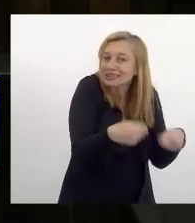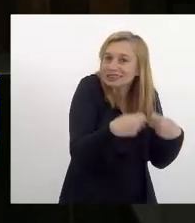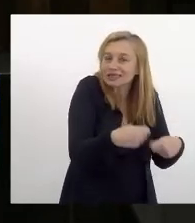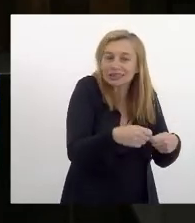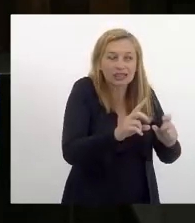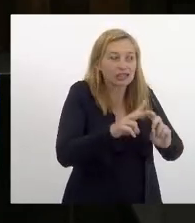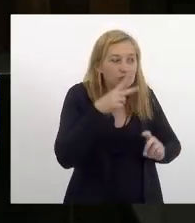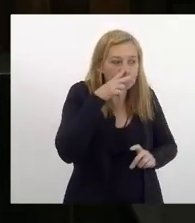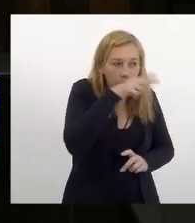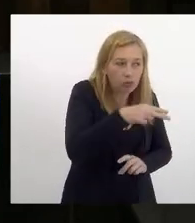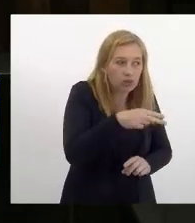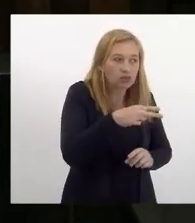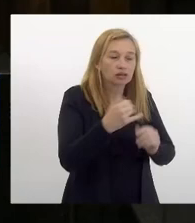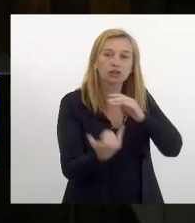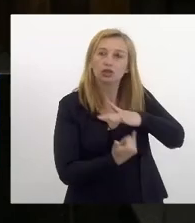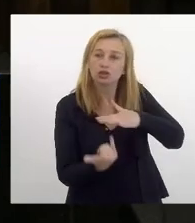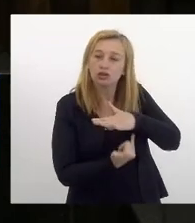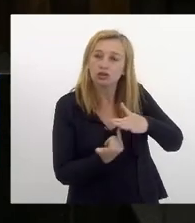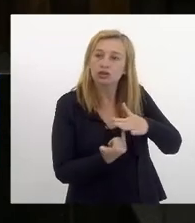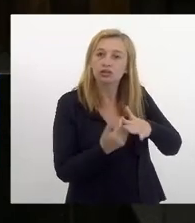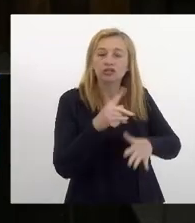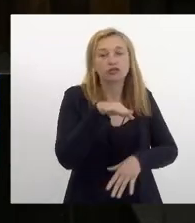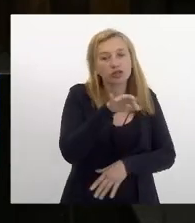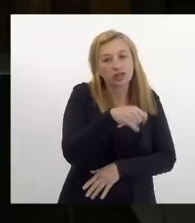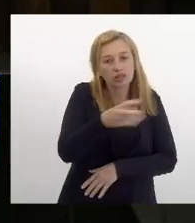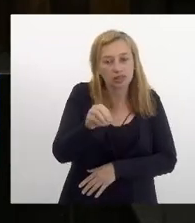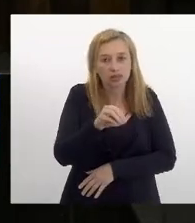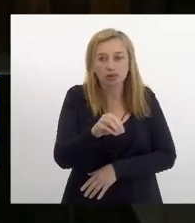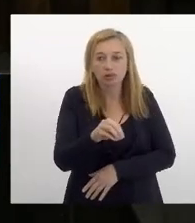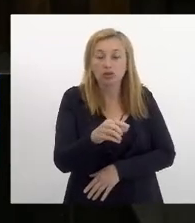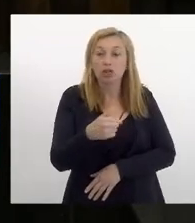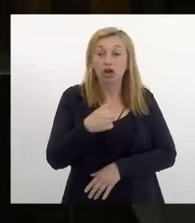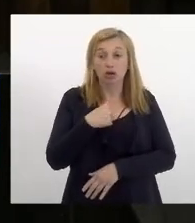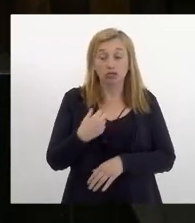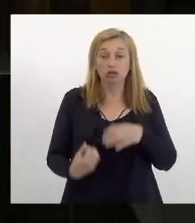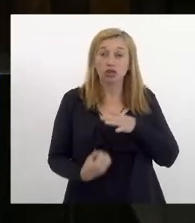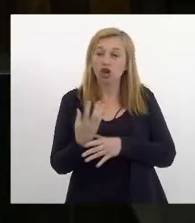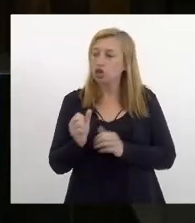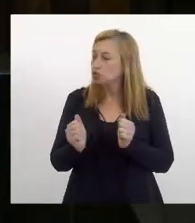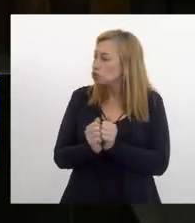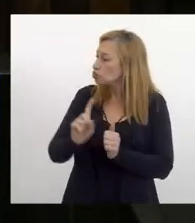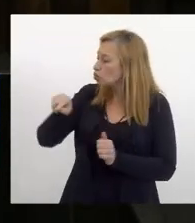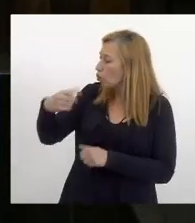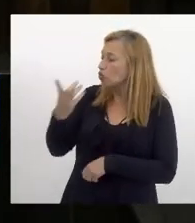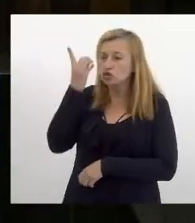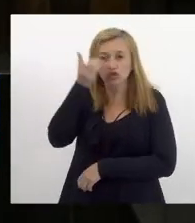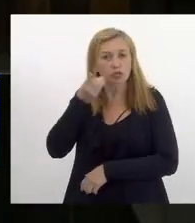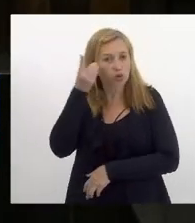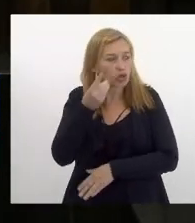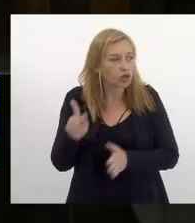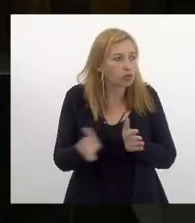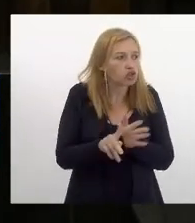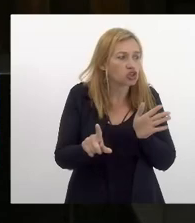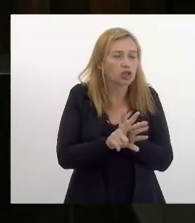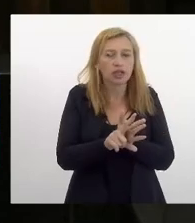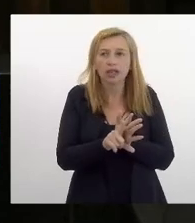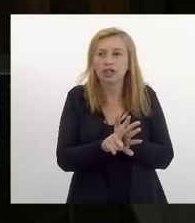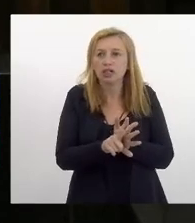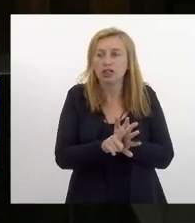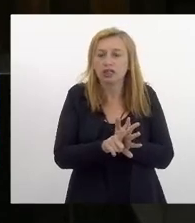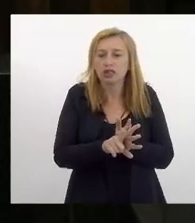de fortalecimento institucional da fundação CCRJ eu sou autor junto com outros deputados do projeto de lei que